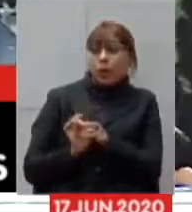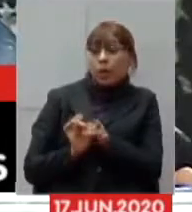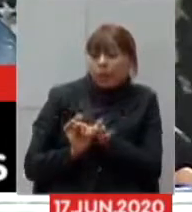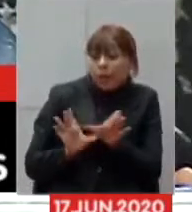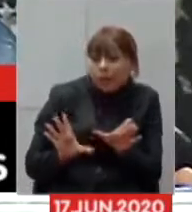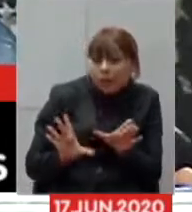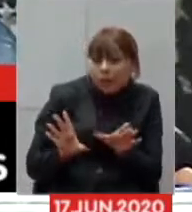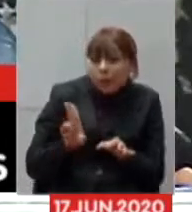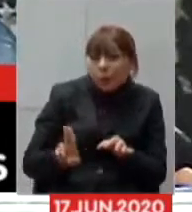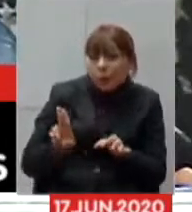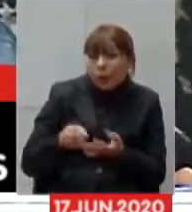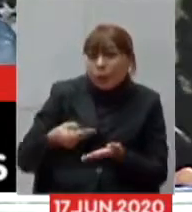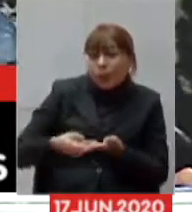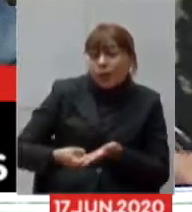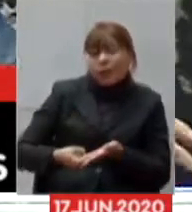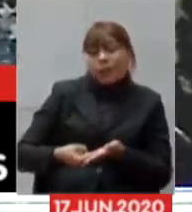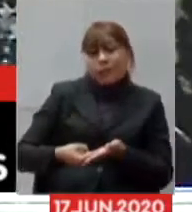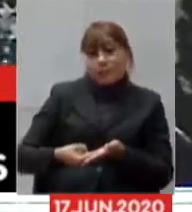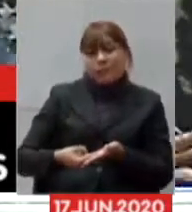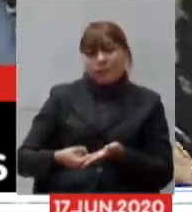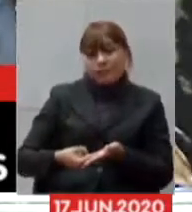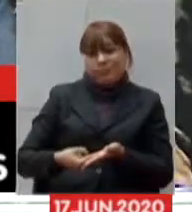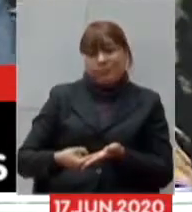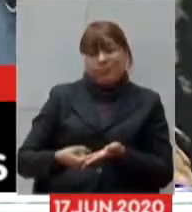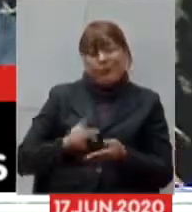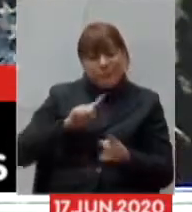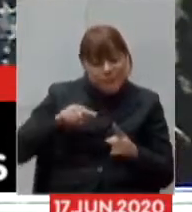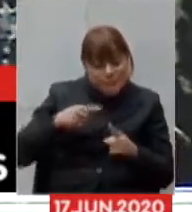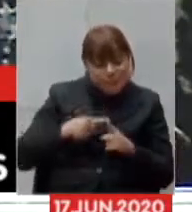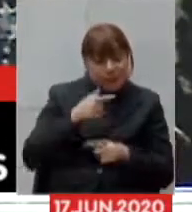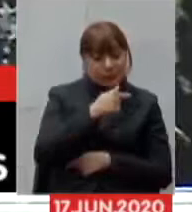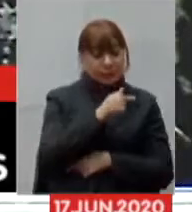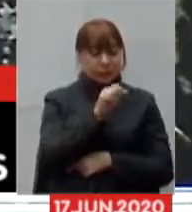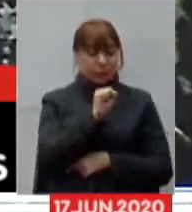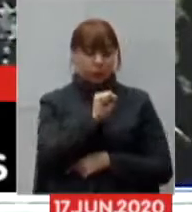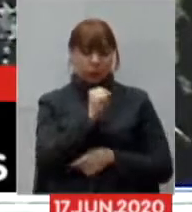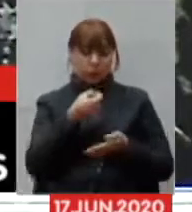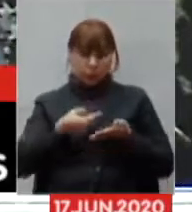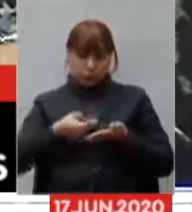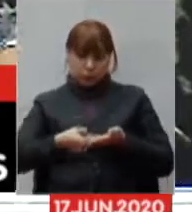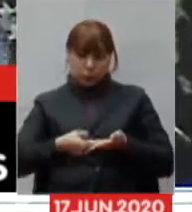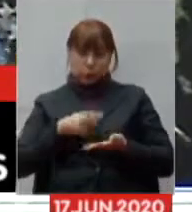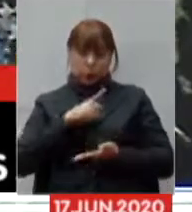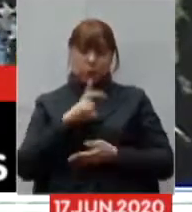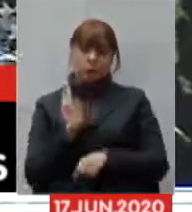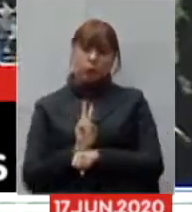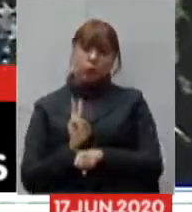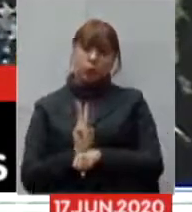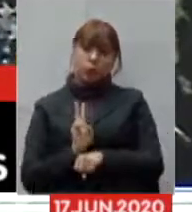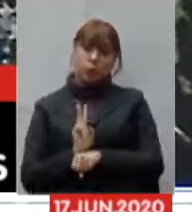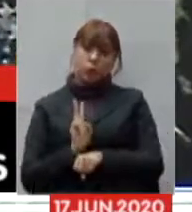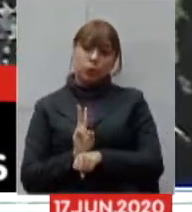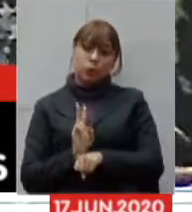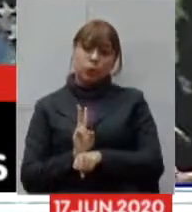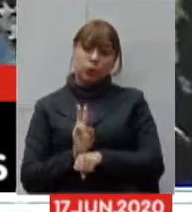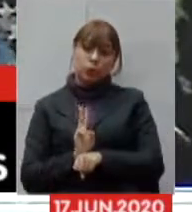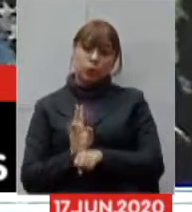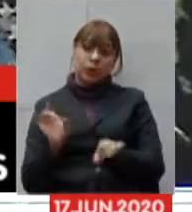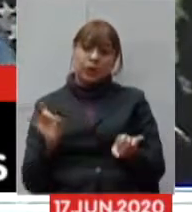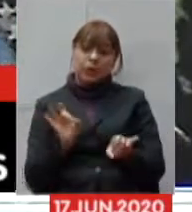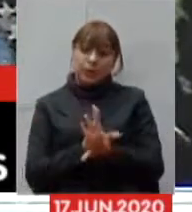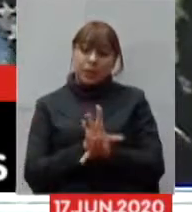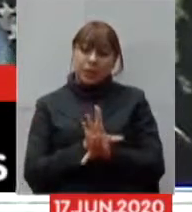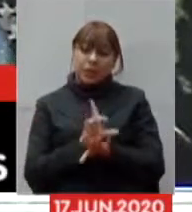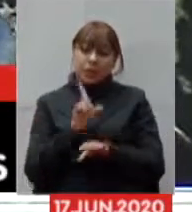agora serem habilitados nós temos mais 78 leitos aguardando a finalização de um